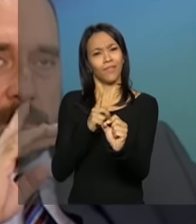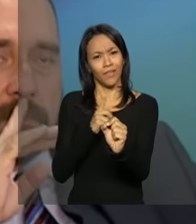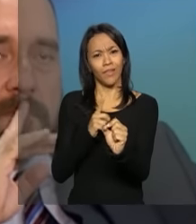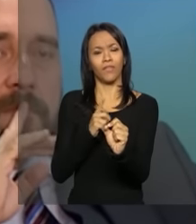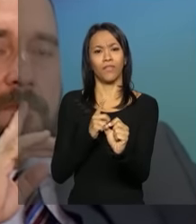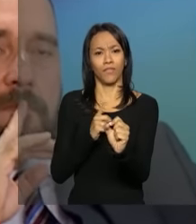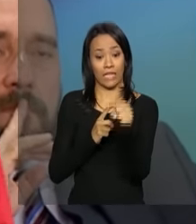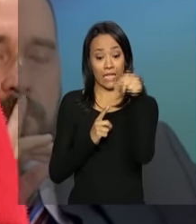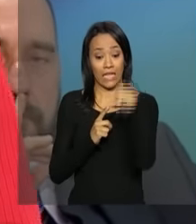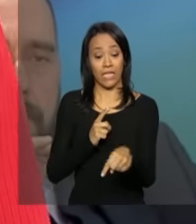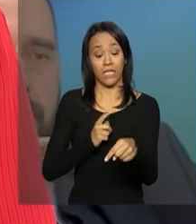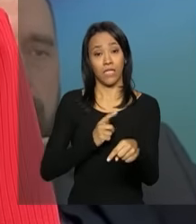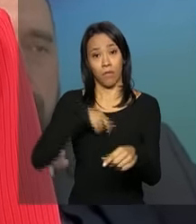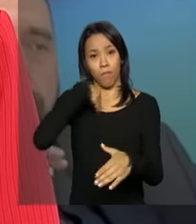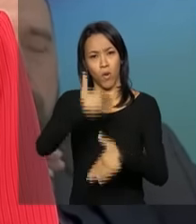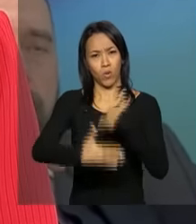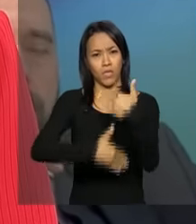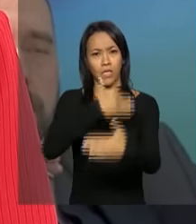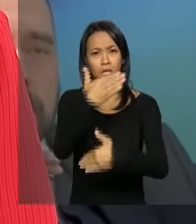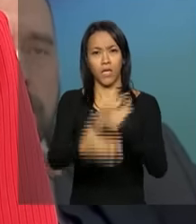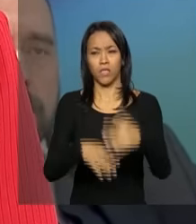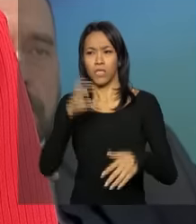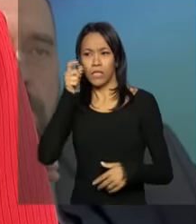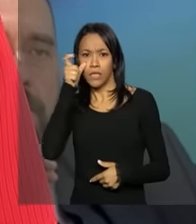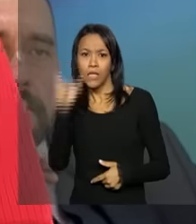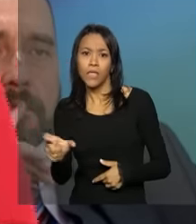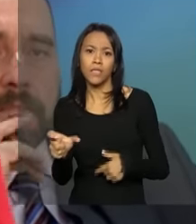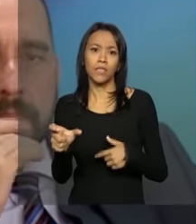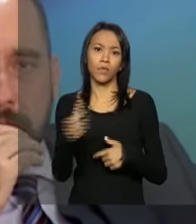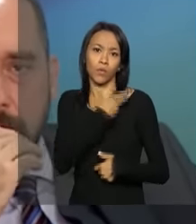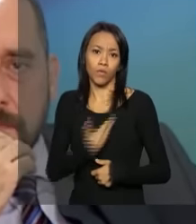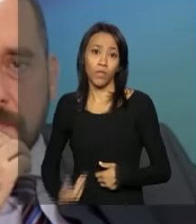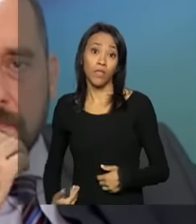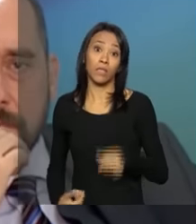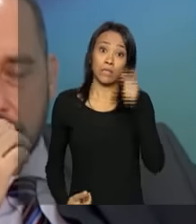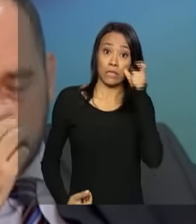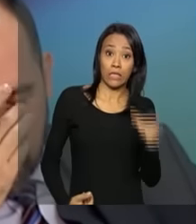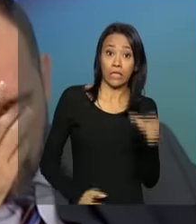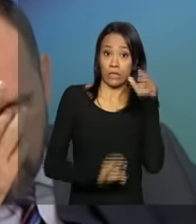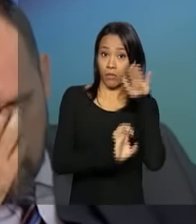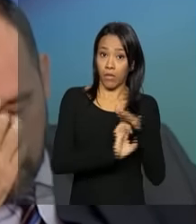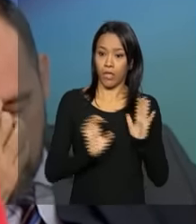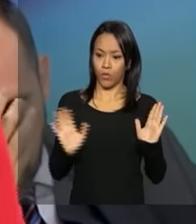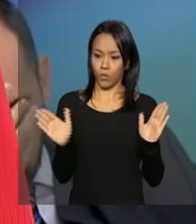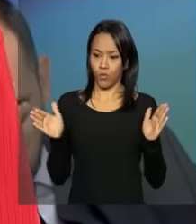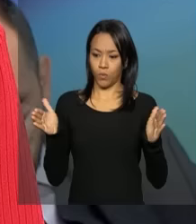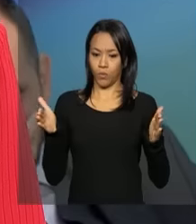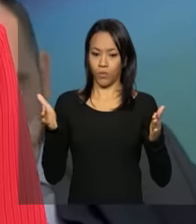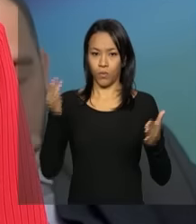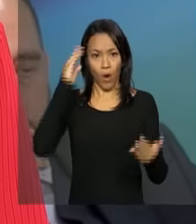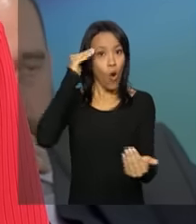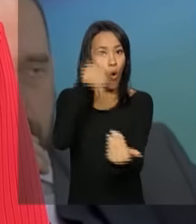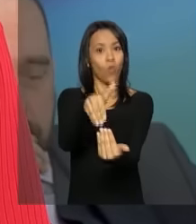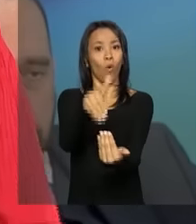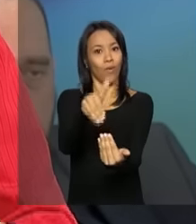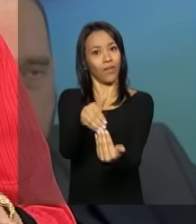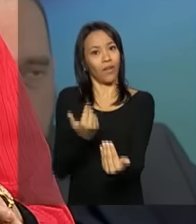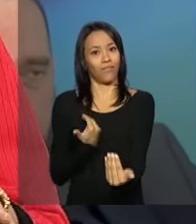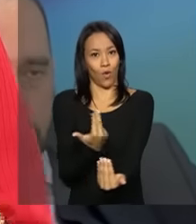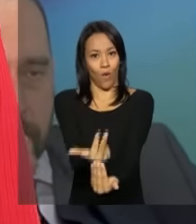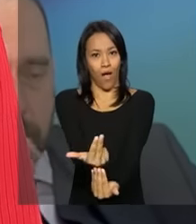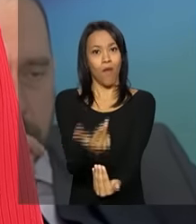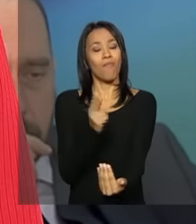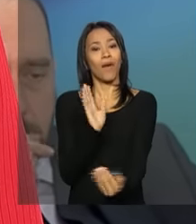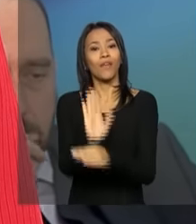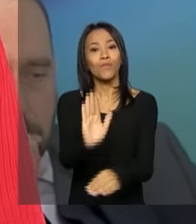nesse processo, uma convergência de interesses. Em defesa dessas populações, em